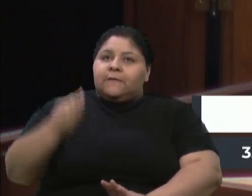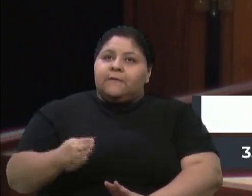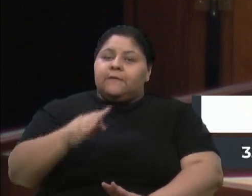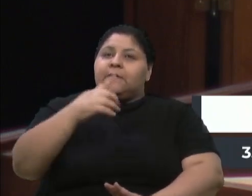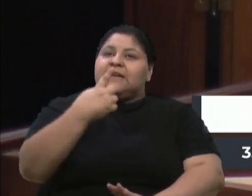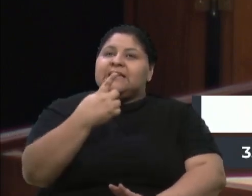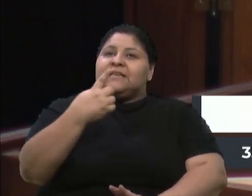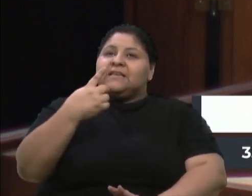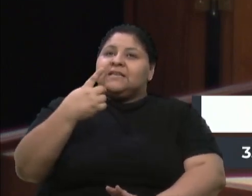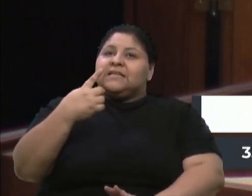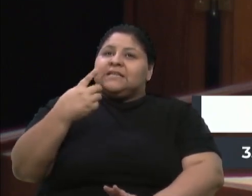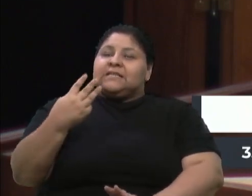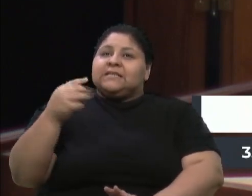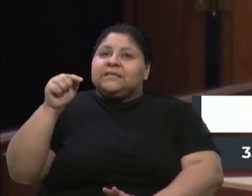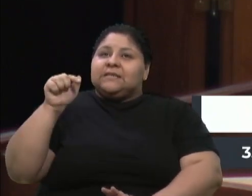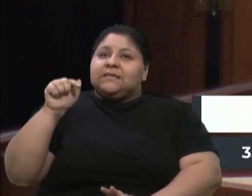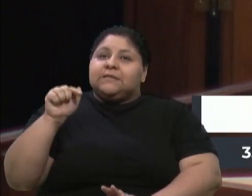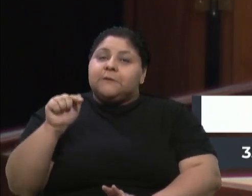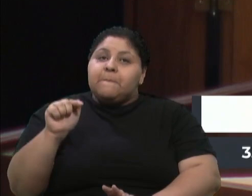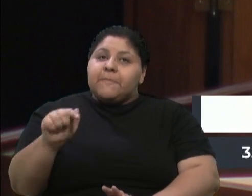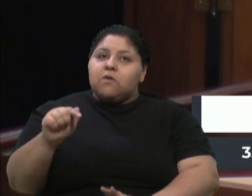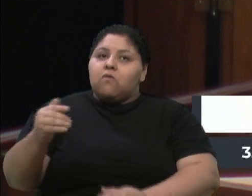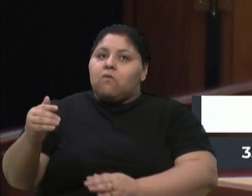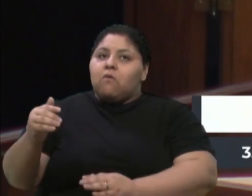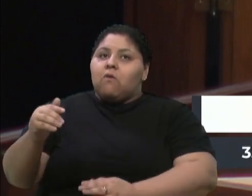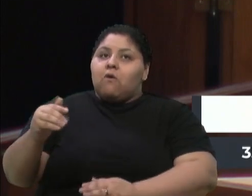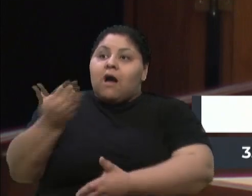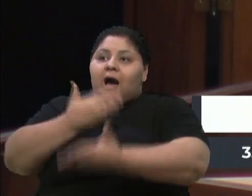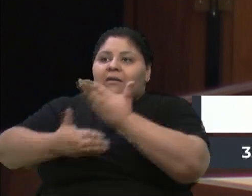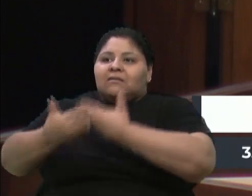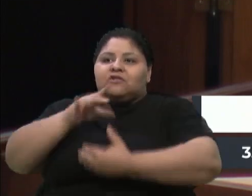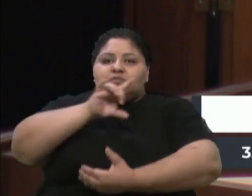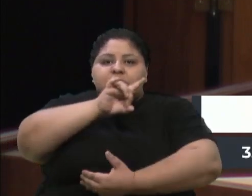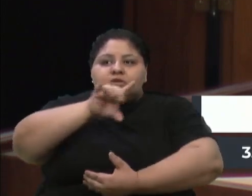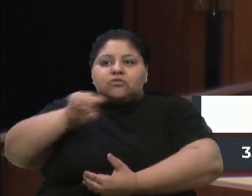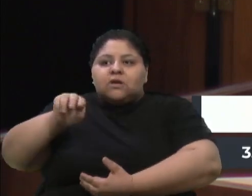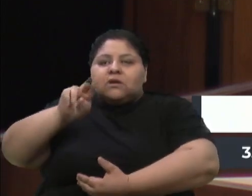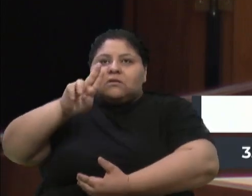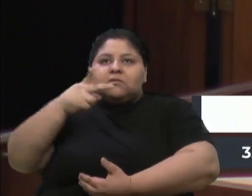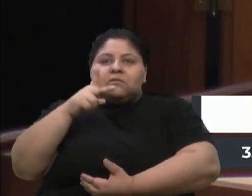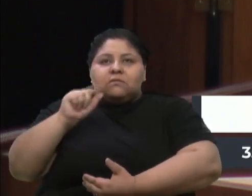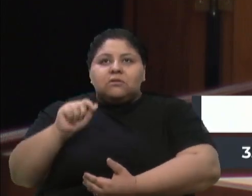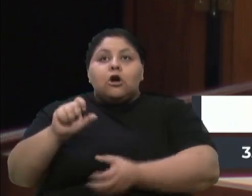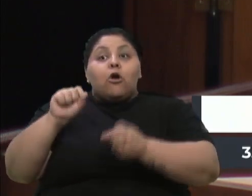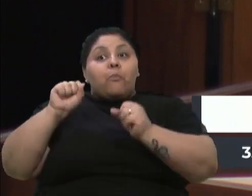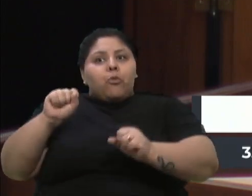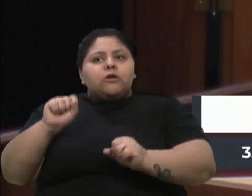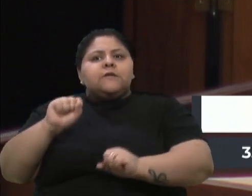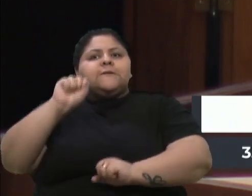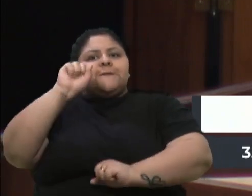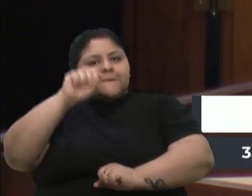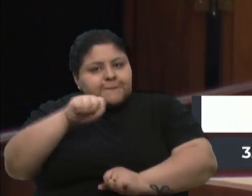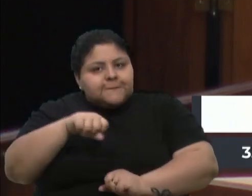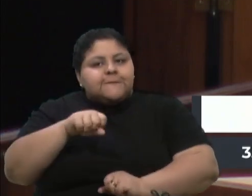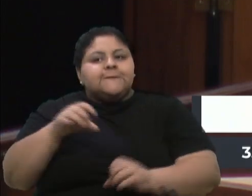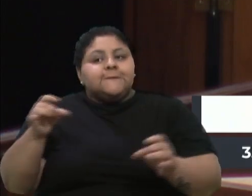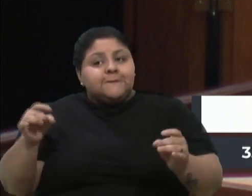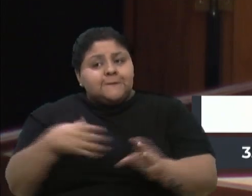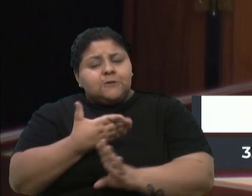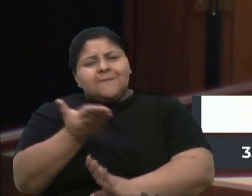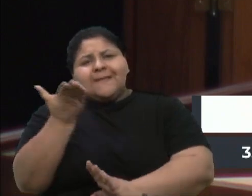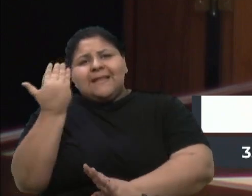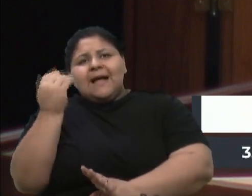atendimentos cada UPA que hoje se tem. Aonde se poderia, sim, se resolver lá na UBS,